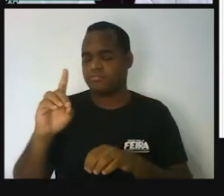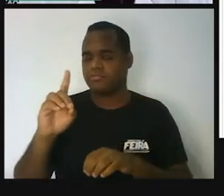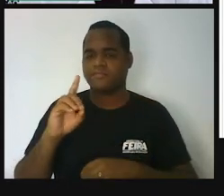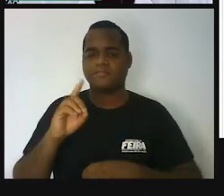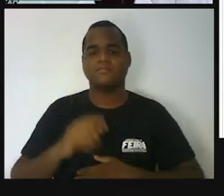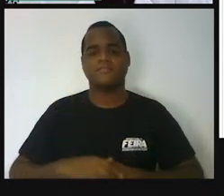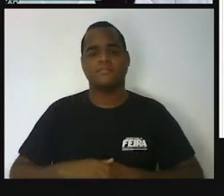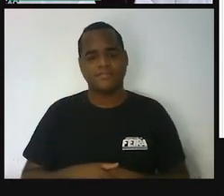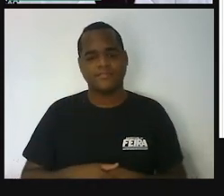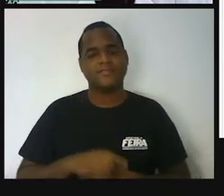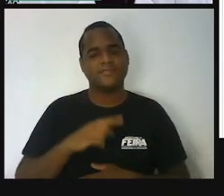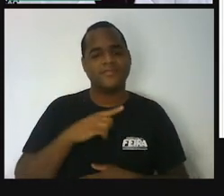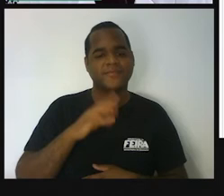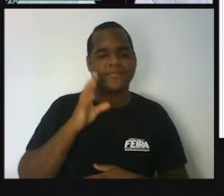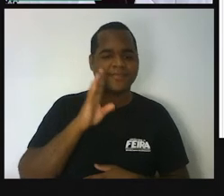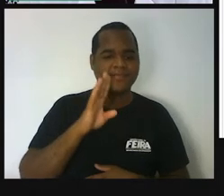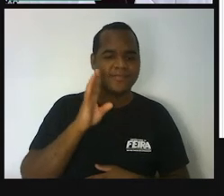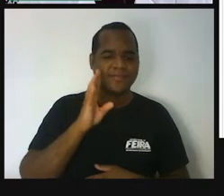Olha só que bacana.